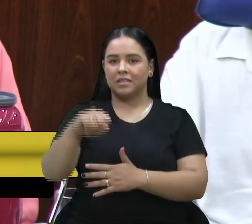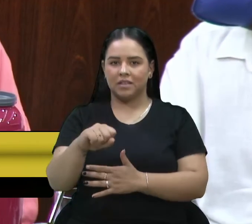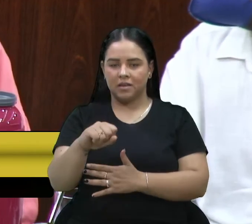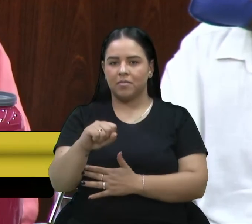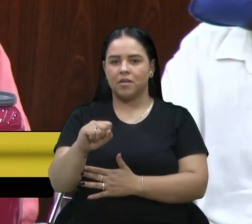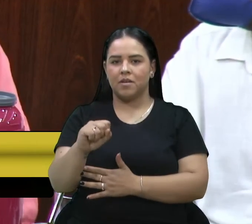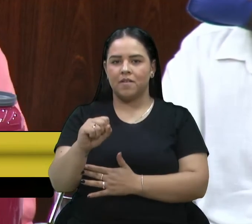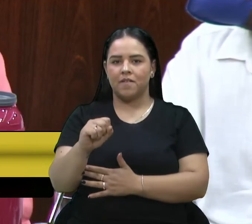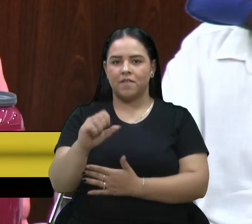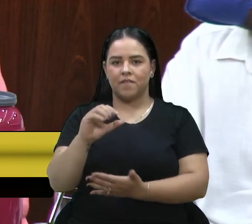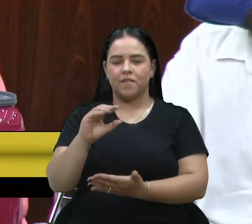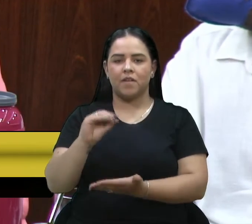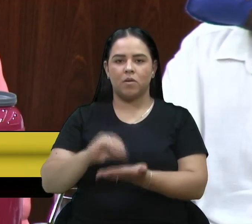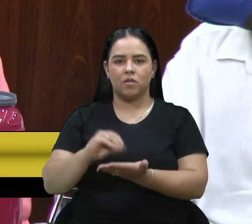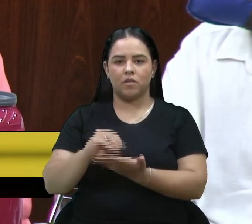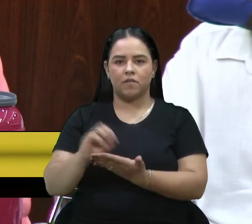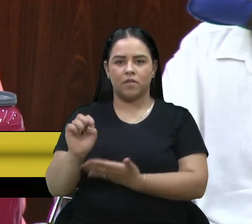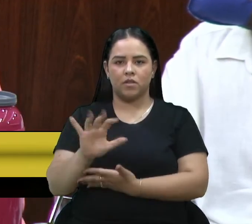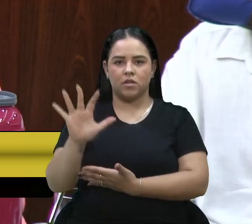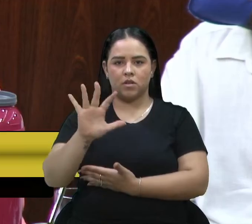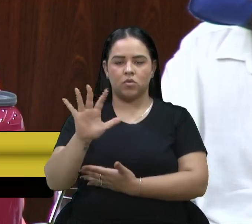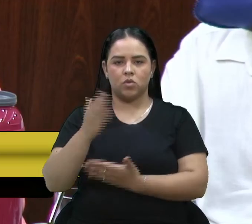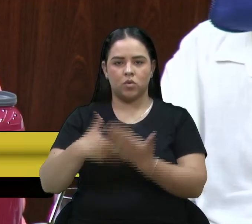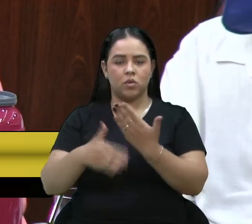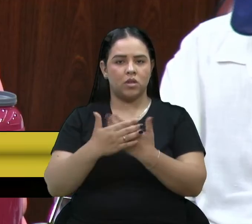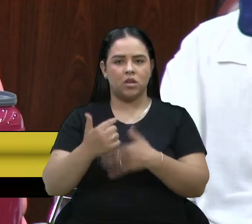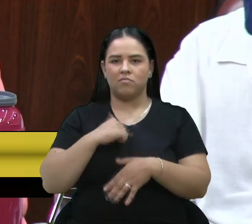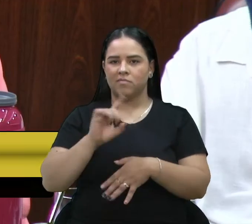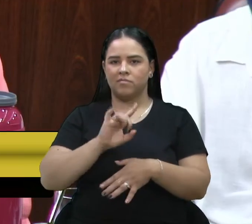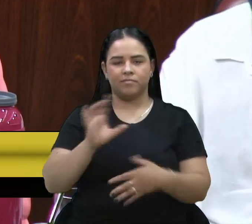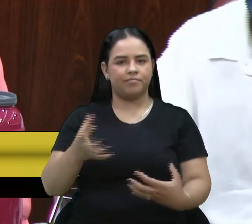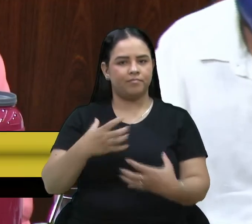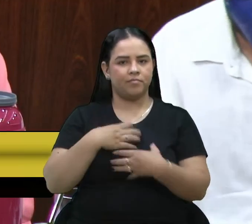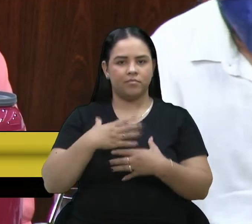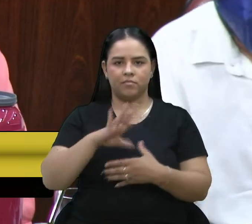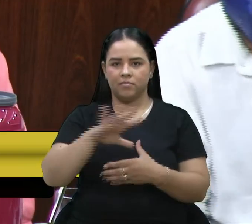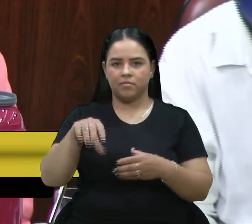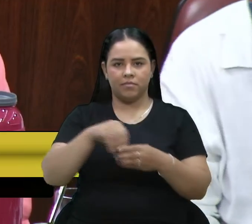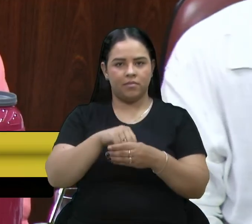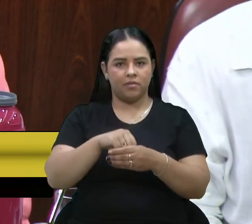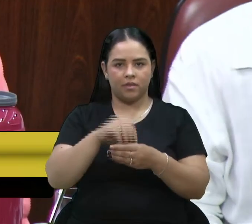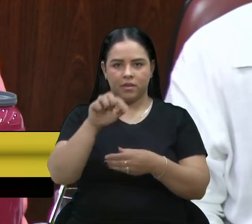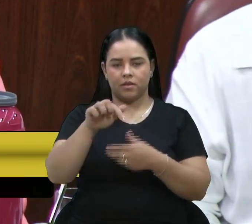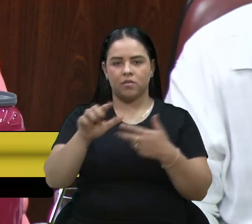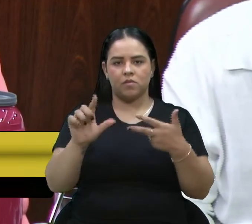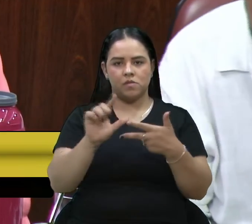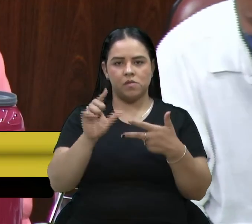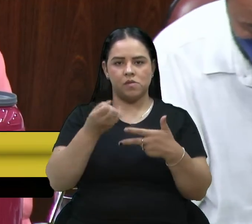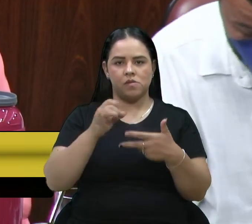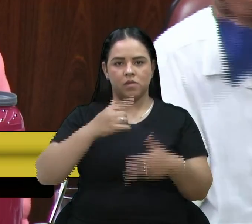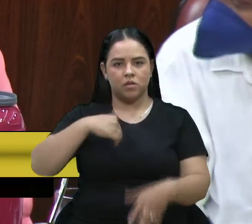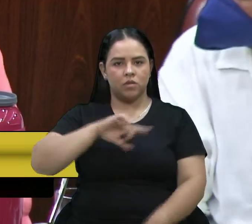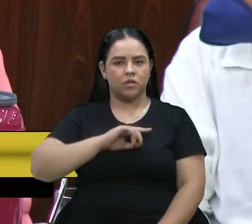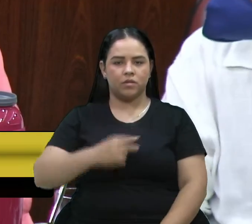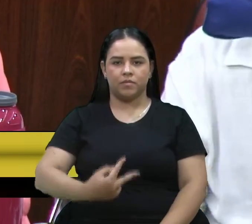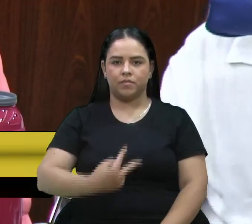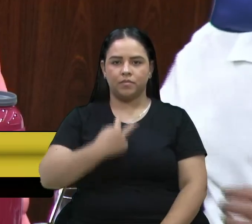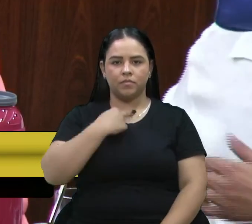desvalorizar o trabalho do coletivo. Não me sentiria parte desta casa legislativa se a gente não pudesse